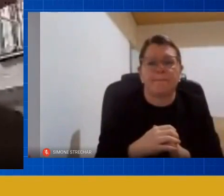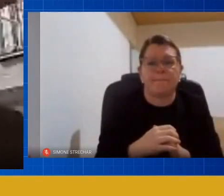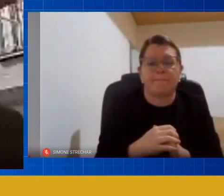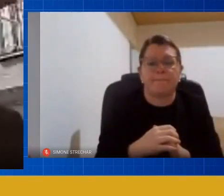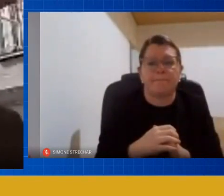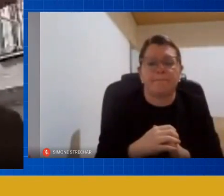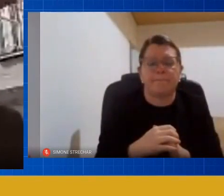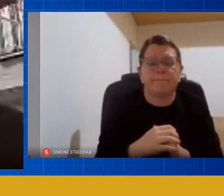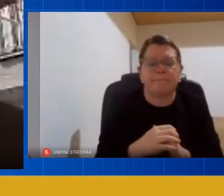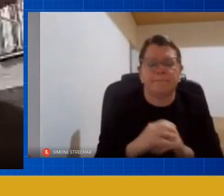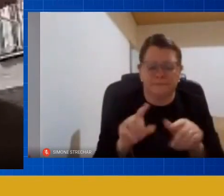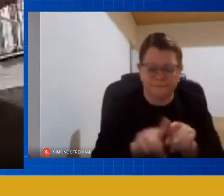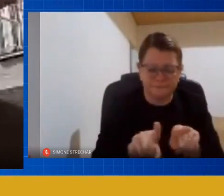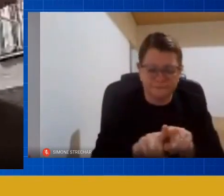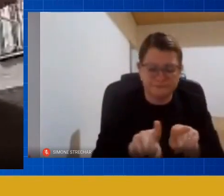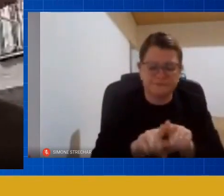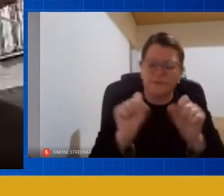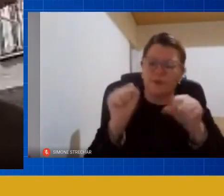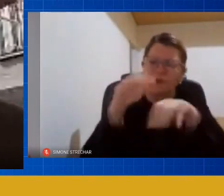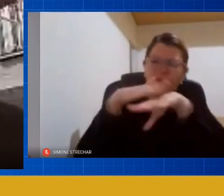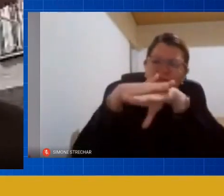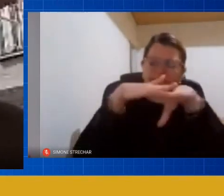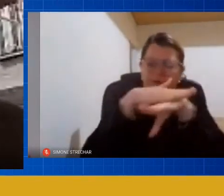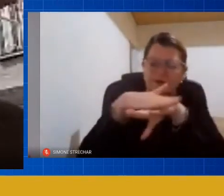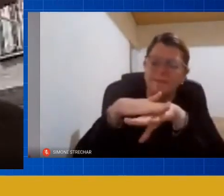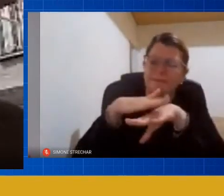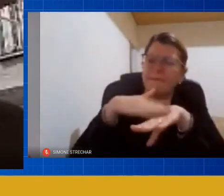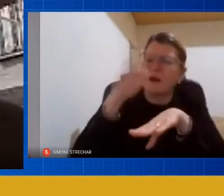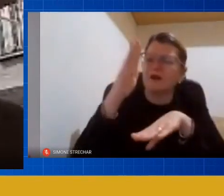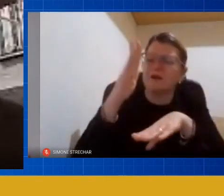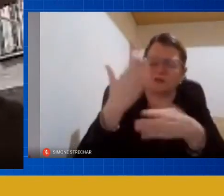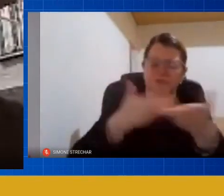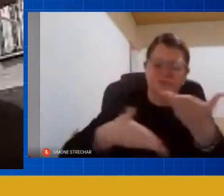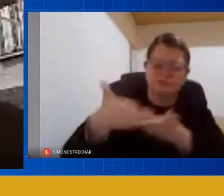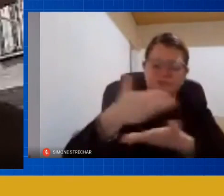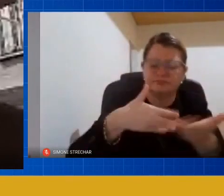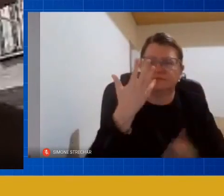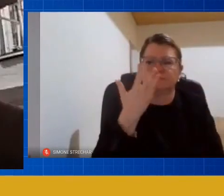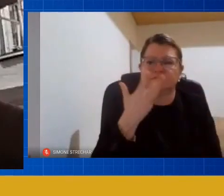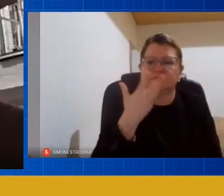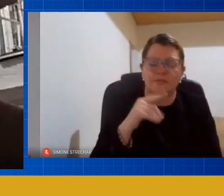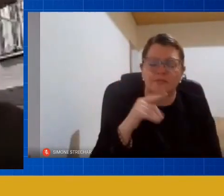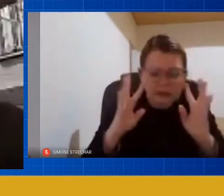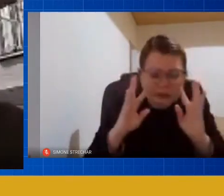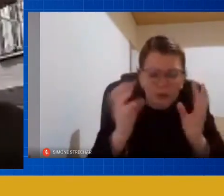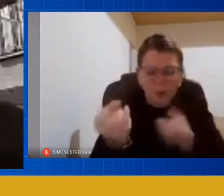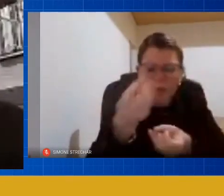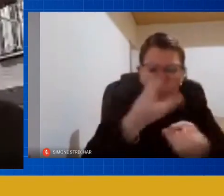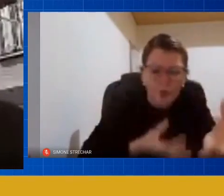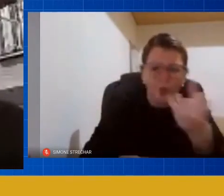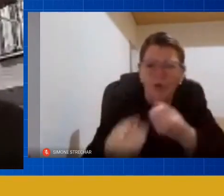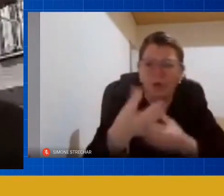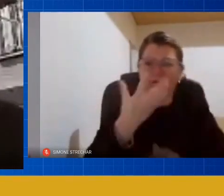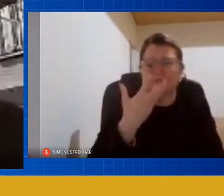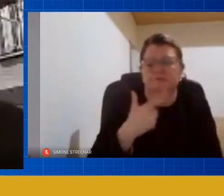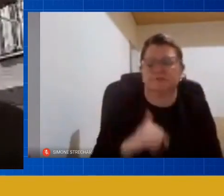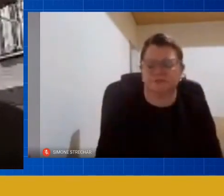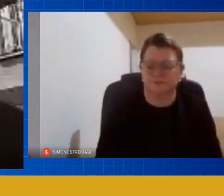conversem menos entre si um pouco mais com as crianças escutem o que elas têm a revolutiva que ela nos dê